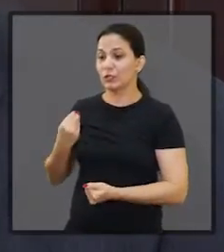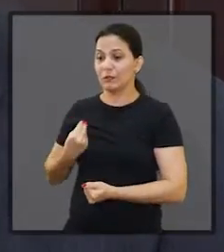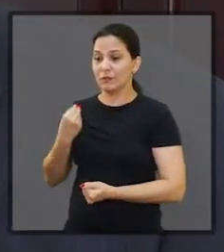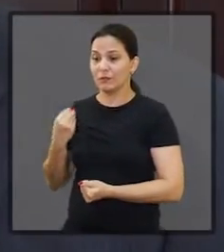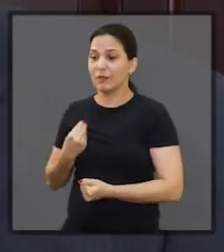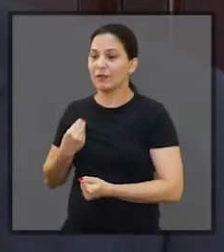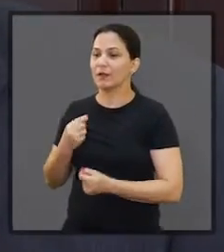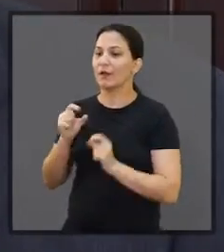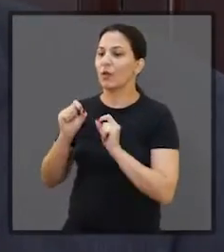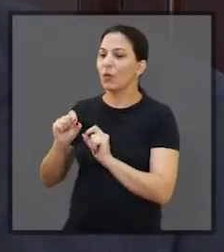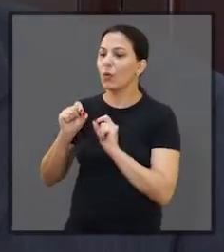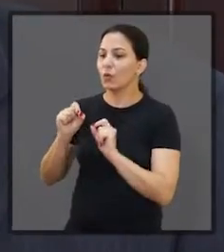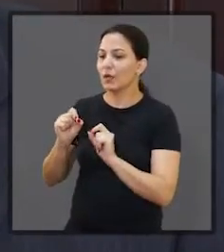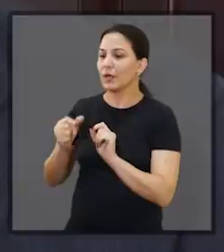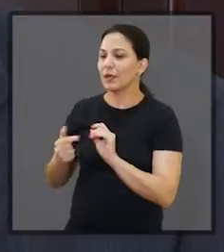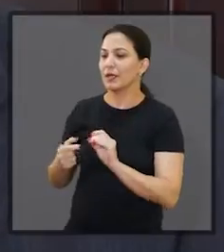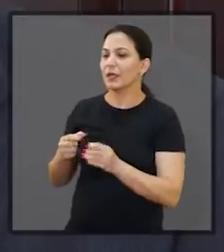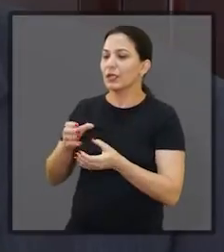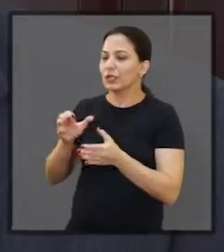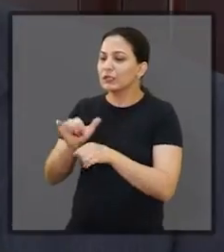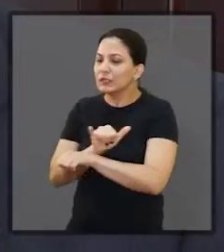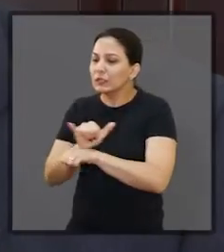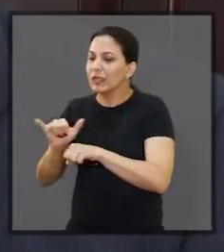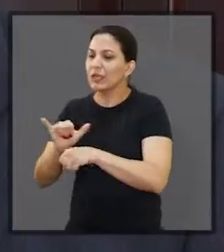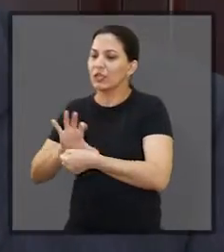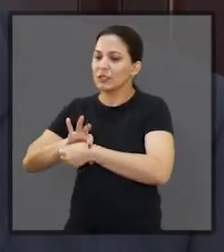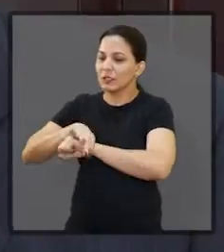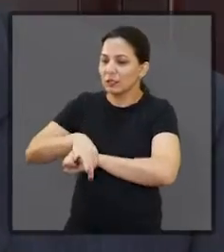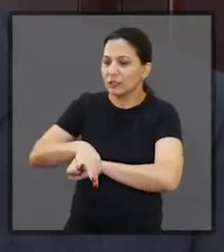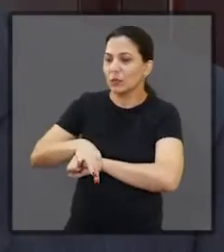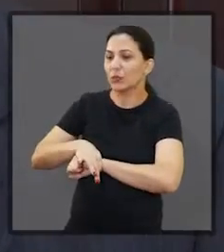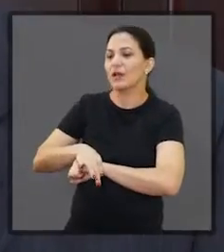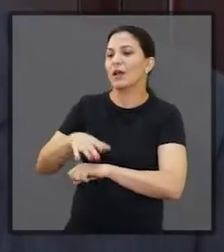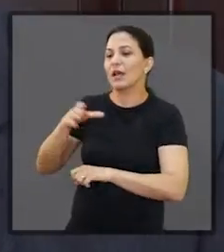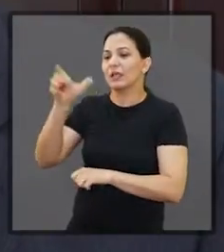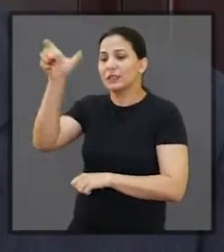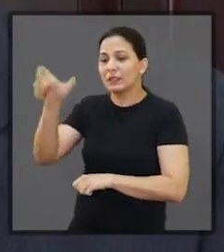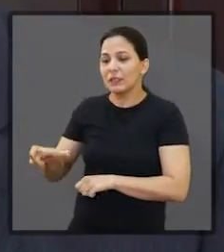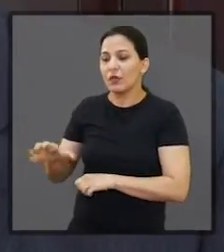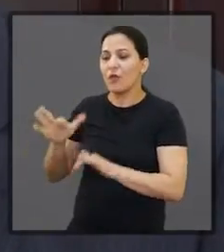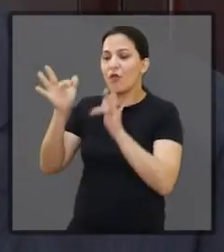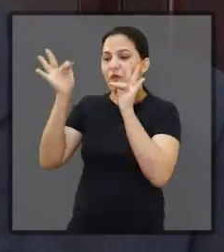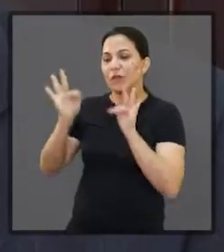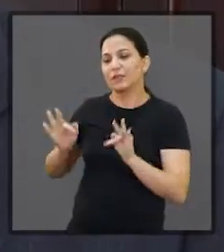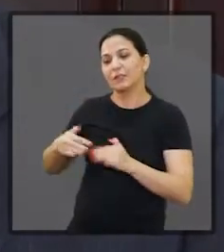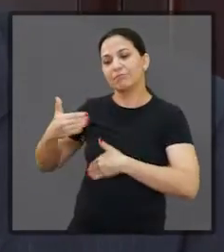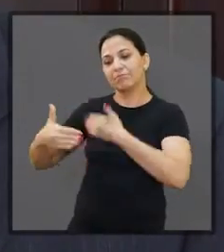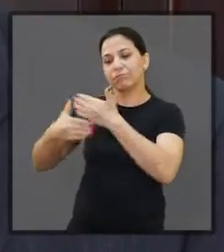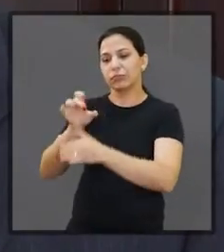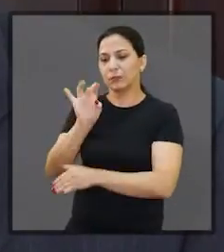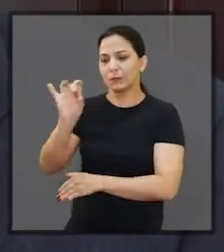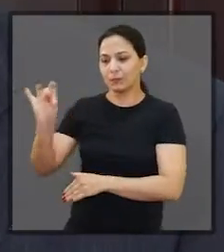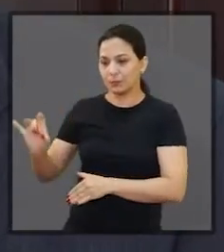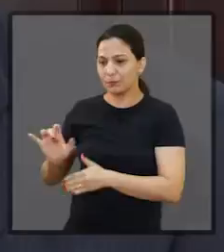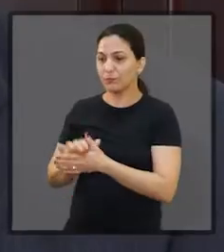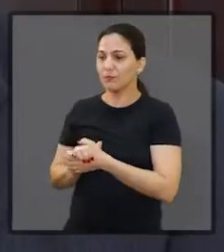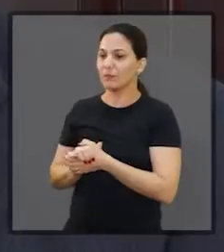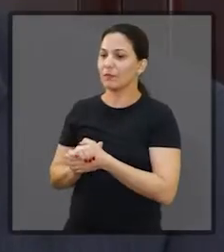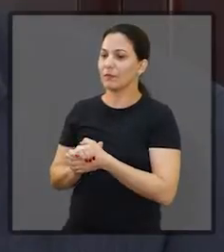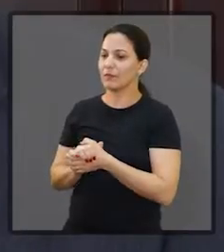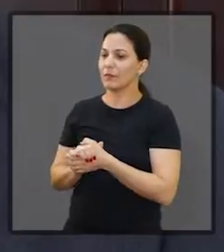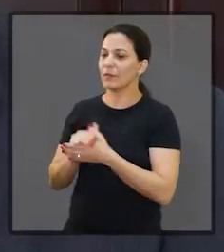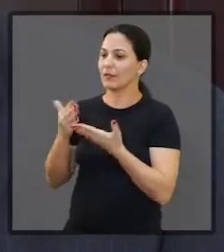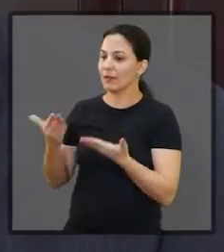qualidade de vida e mecanismos que garantam a cada cidadão construir a sua própria felicidade. Eu acho que, nesse caso,